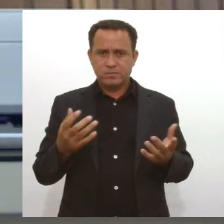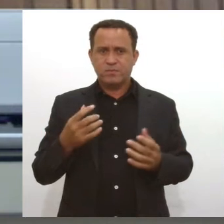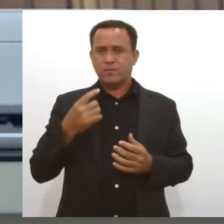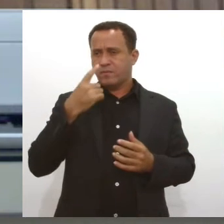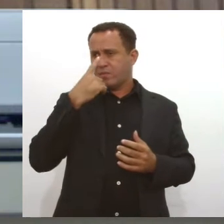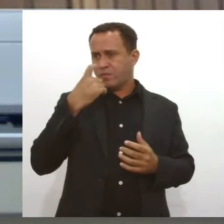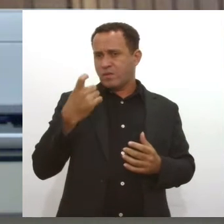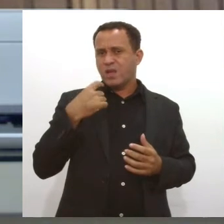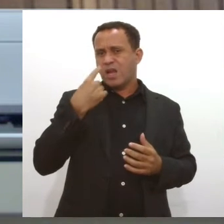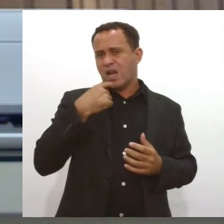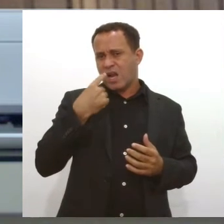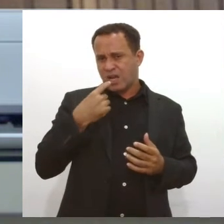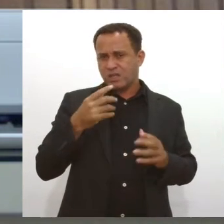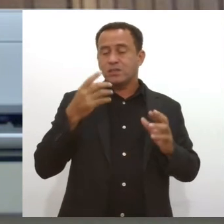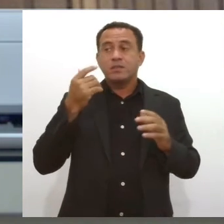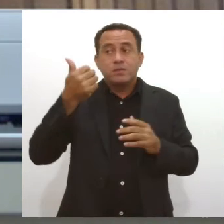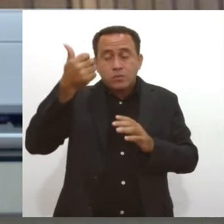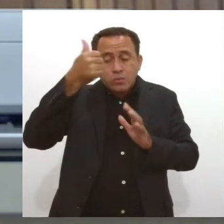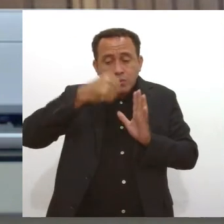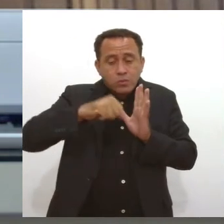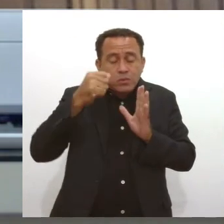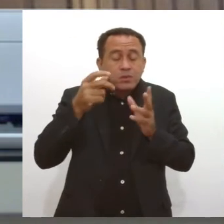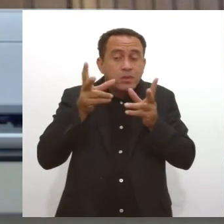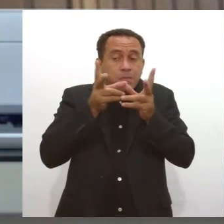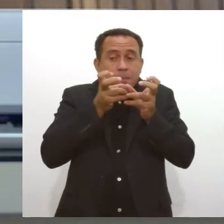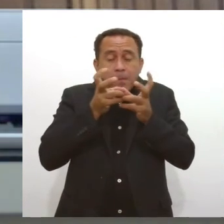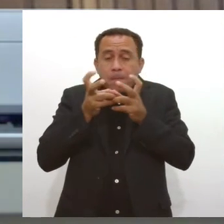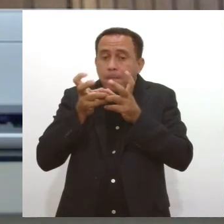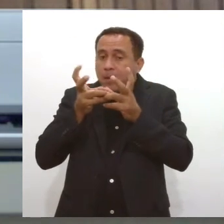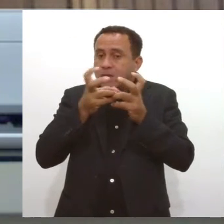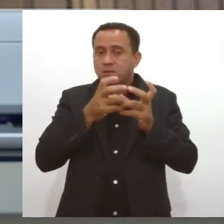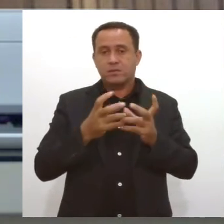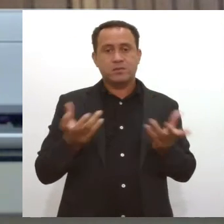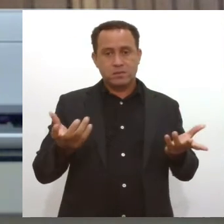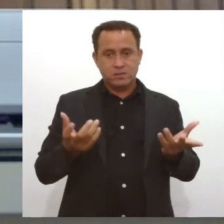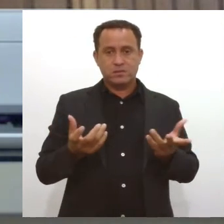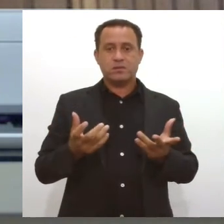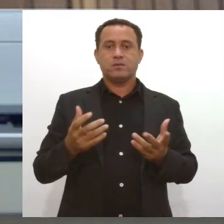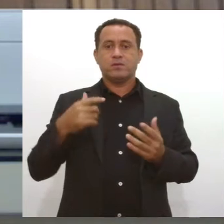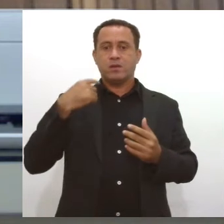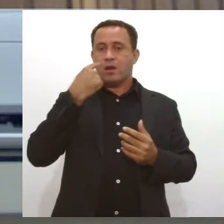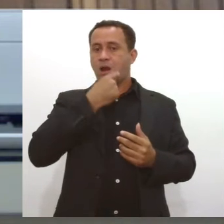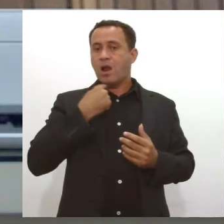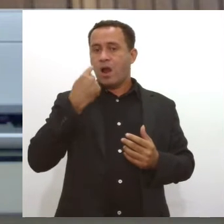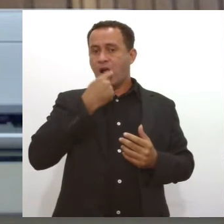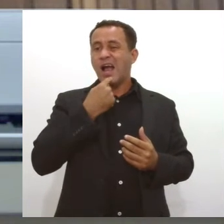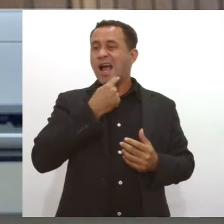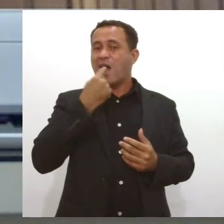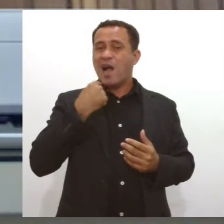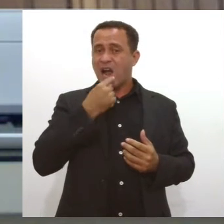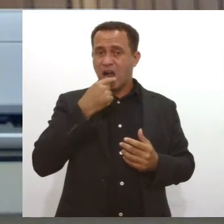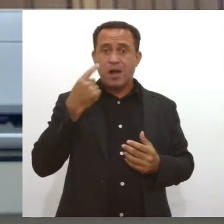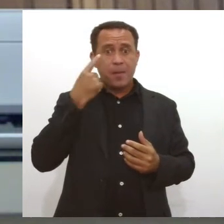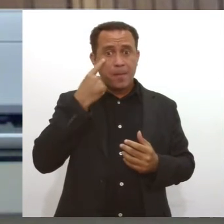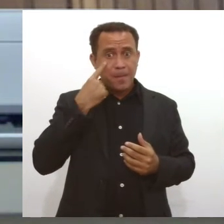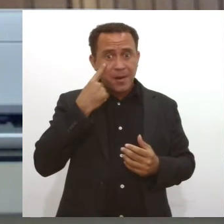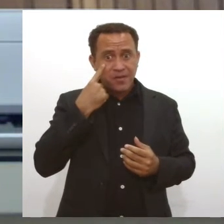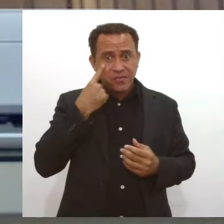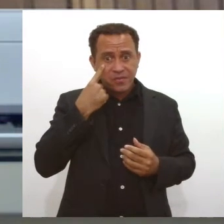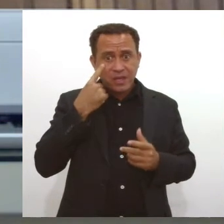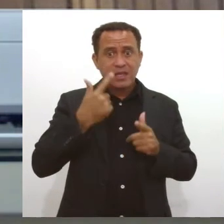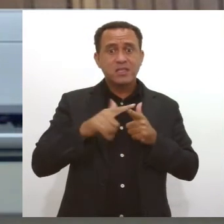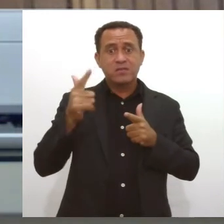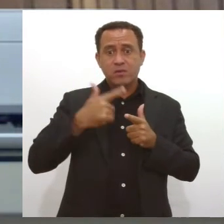fétido. Nós devemos ter muita atenção, né, em todos os, toda a nossa cavidade bucal, pra que a partir do momento que haja